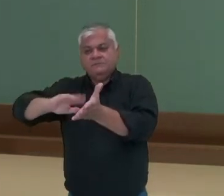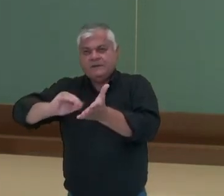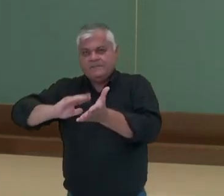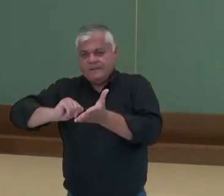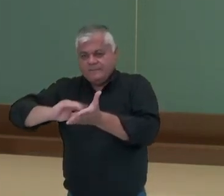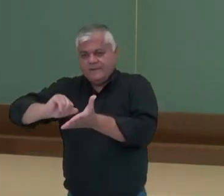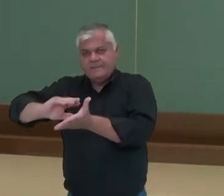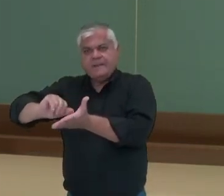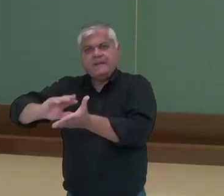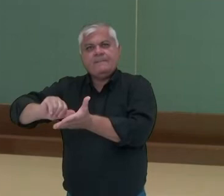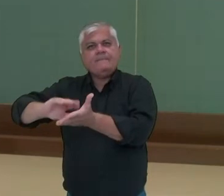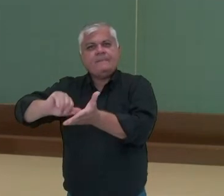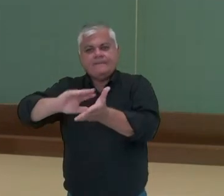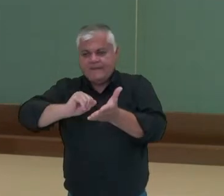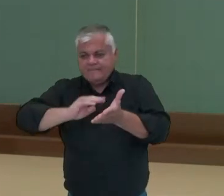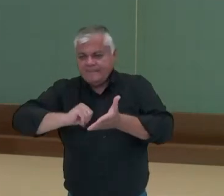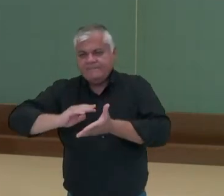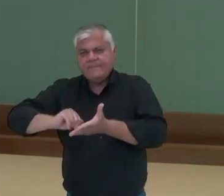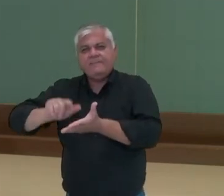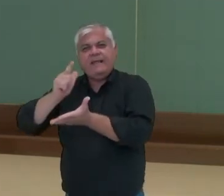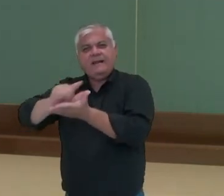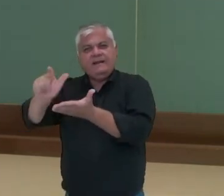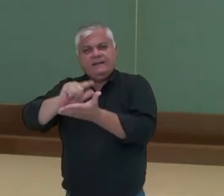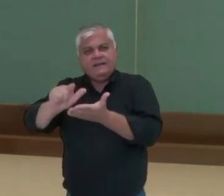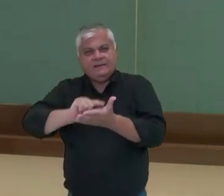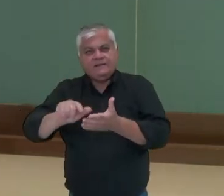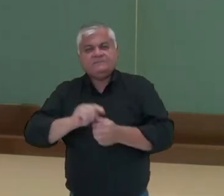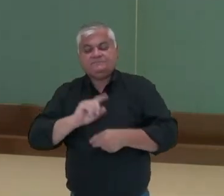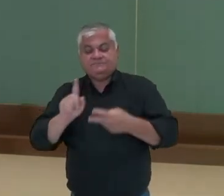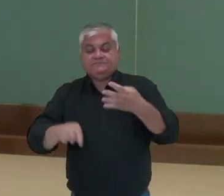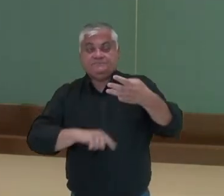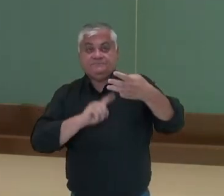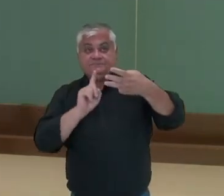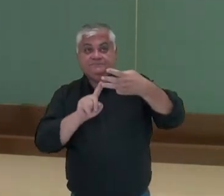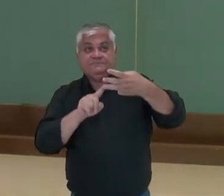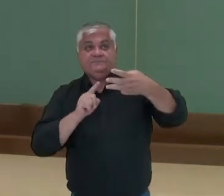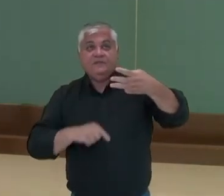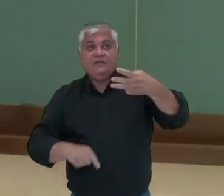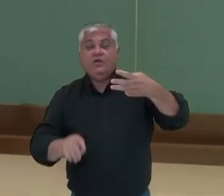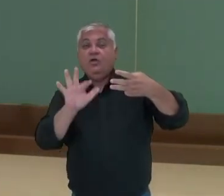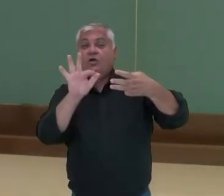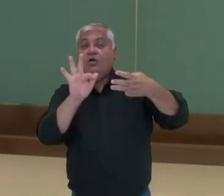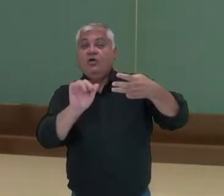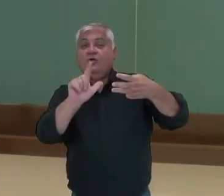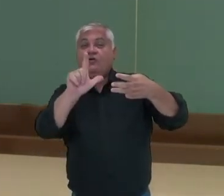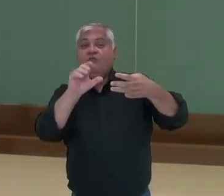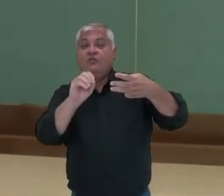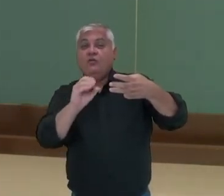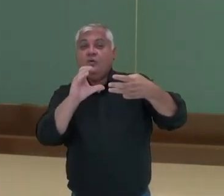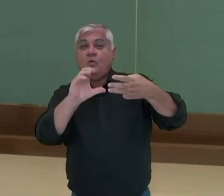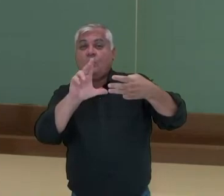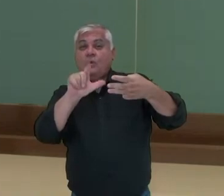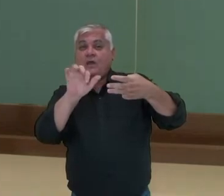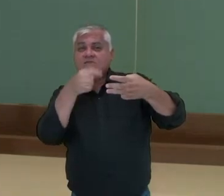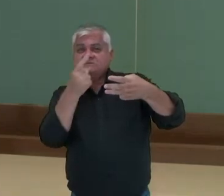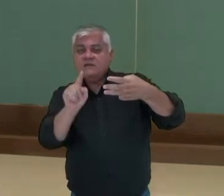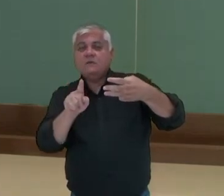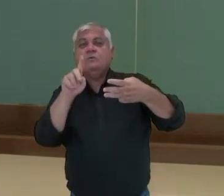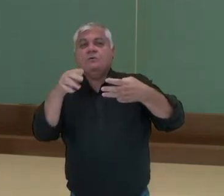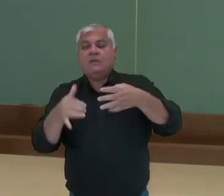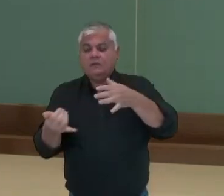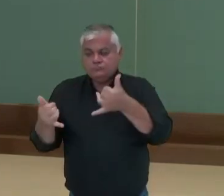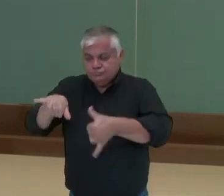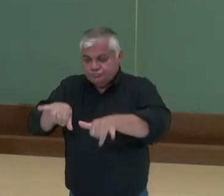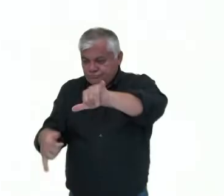separados, retirados, eliminados. Um terceiro momento se chama floculação. Vão ser adicionados